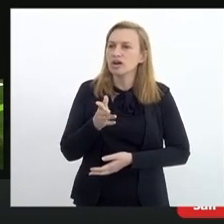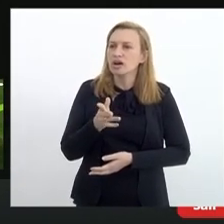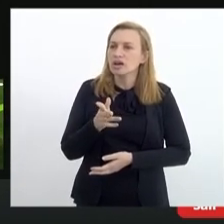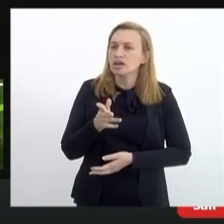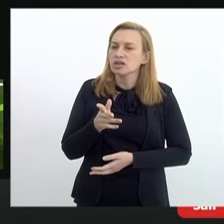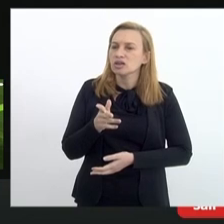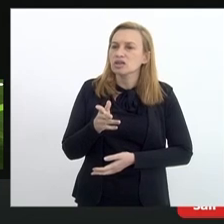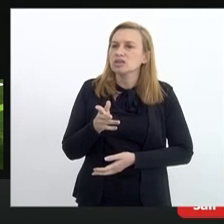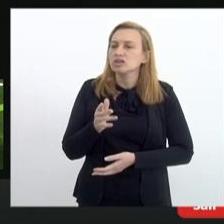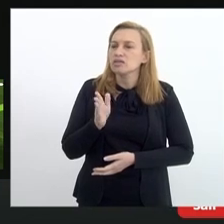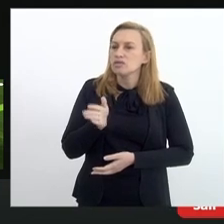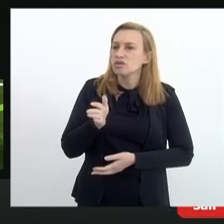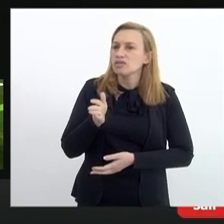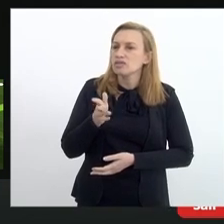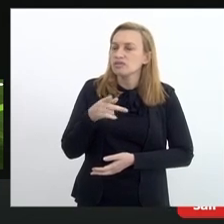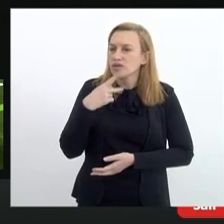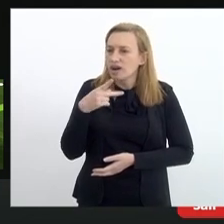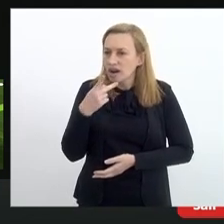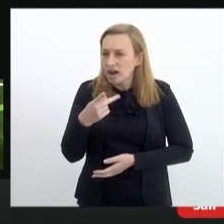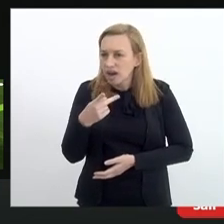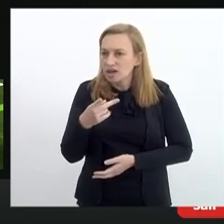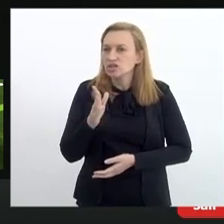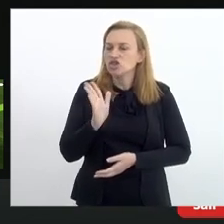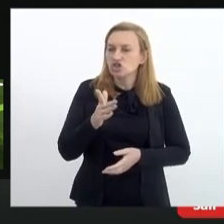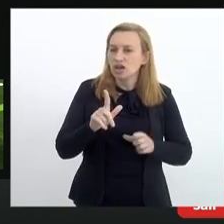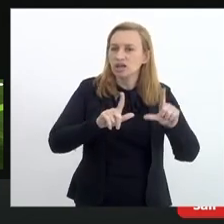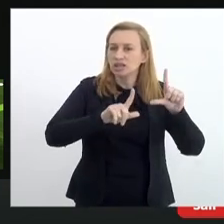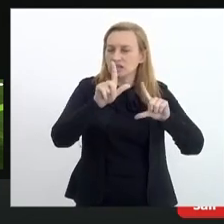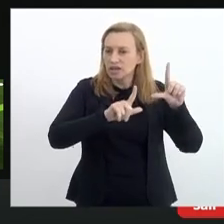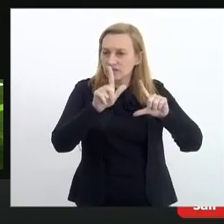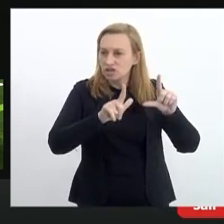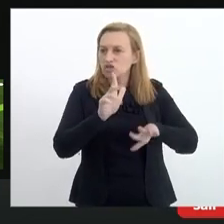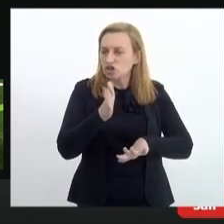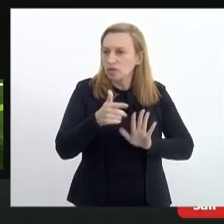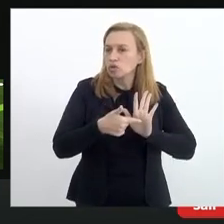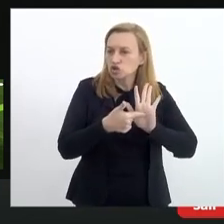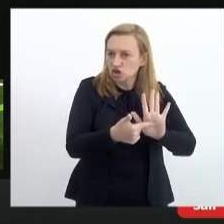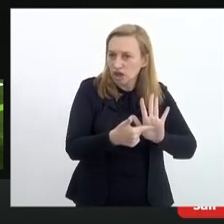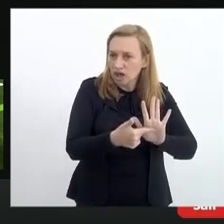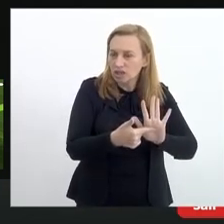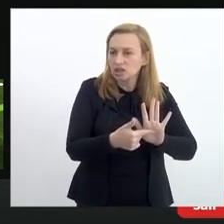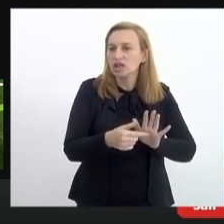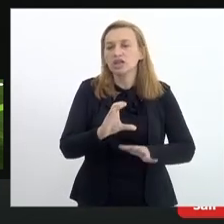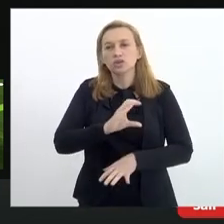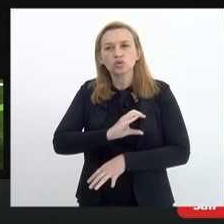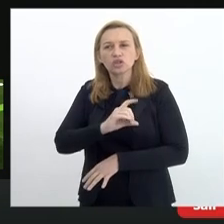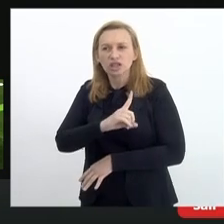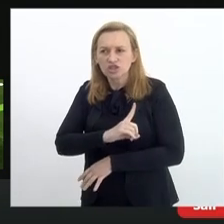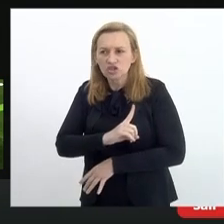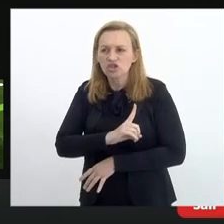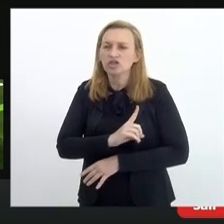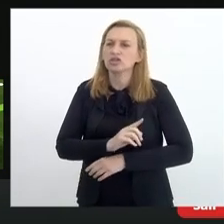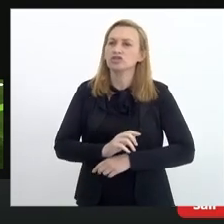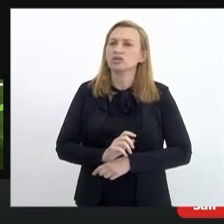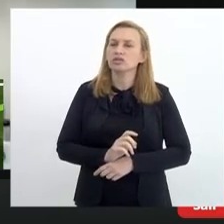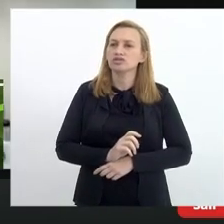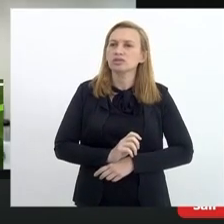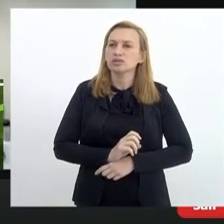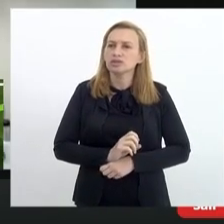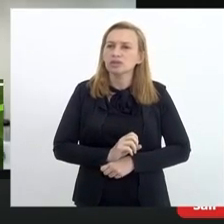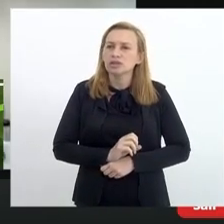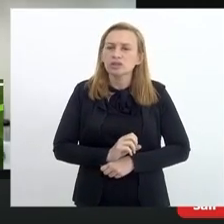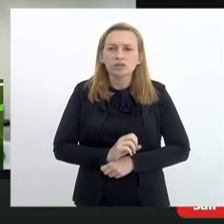objeto de reportagem e já saiu na mídia, não apenas o último curso em Duques Caxias que a